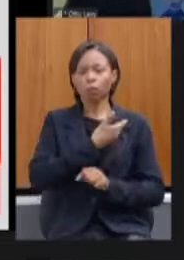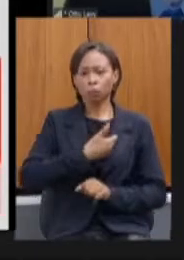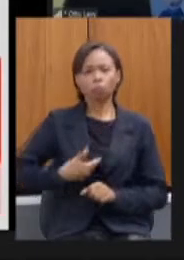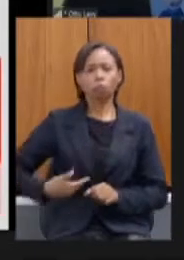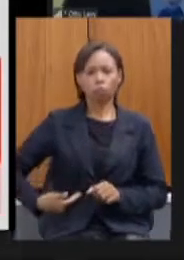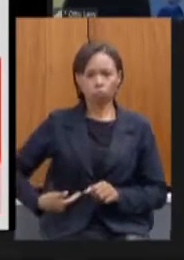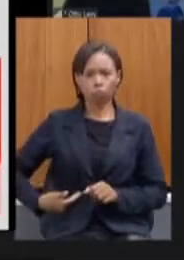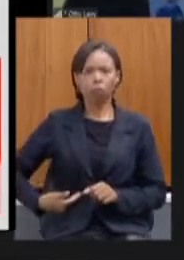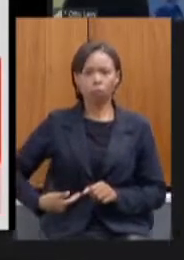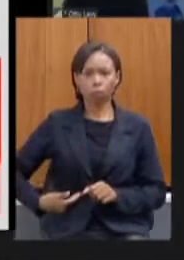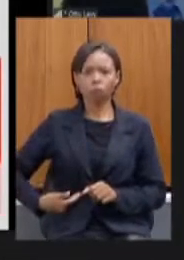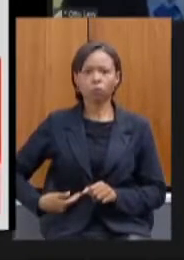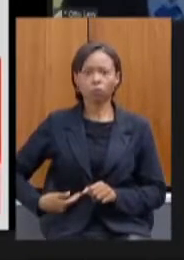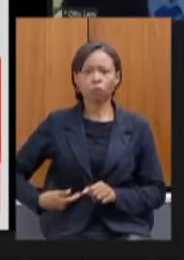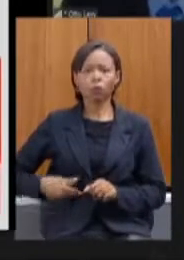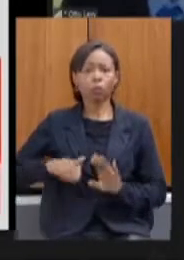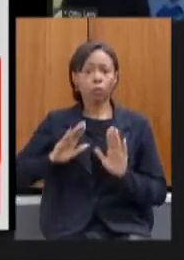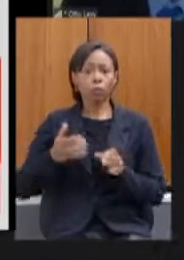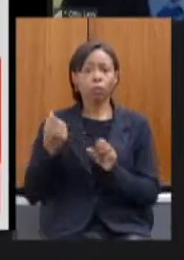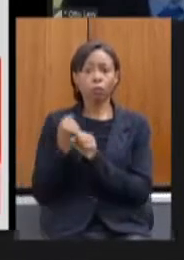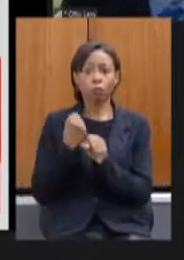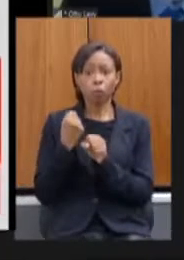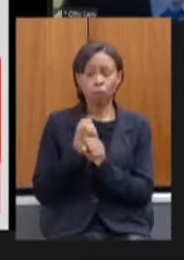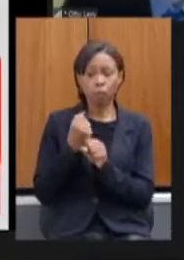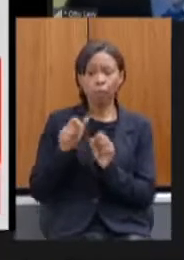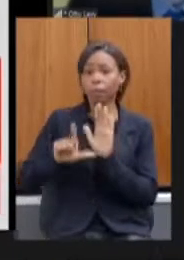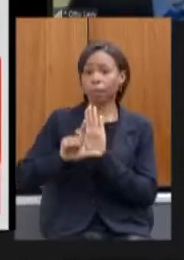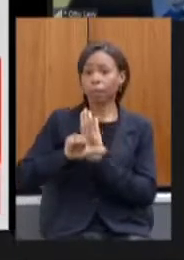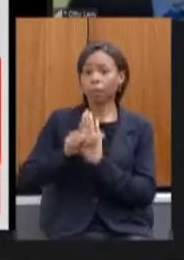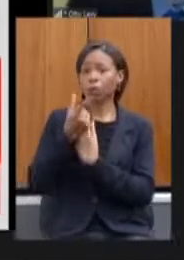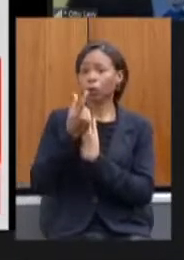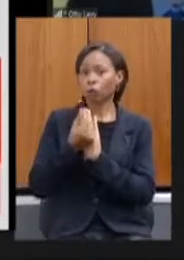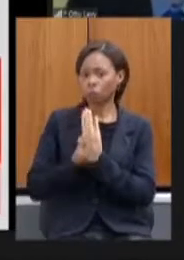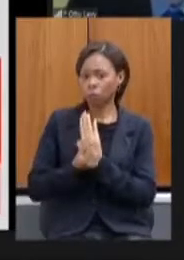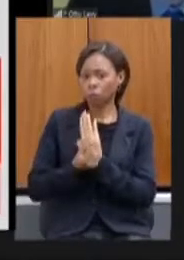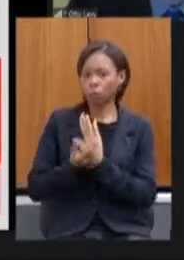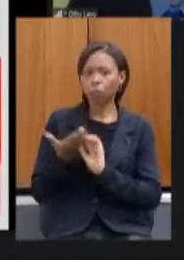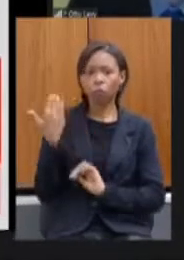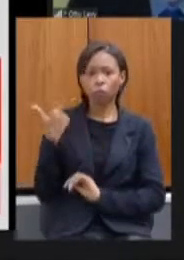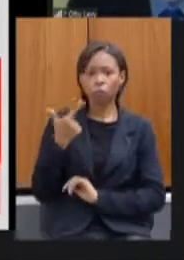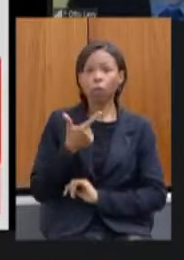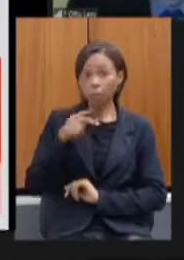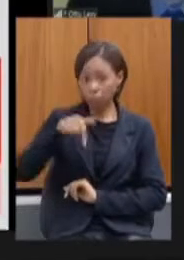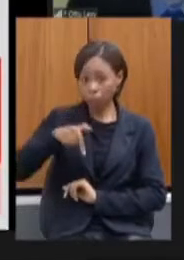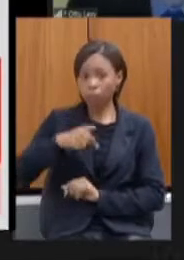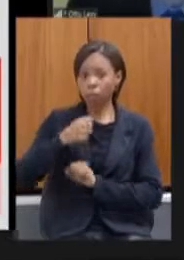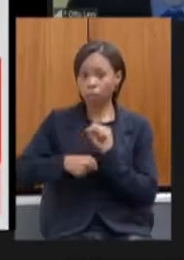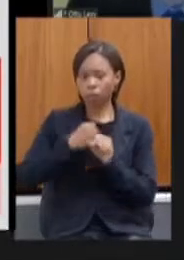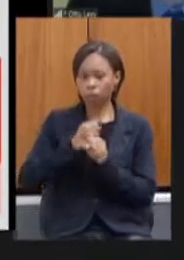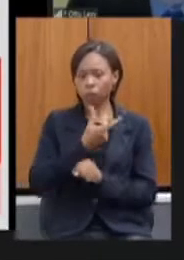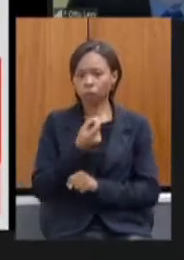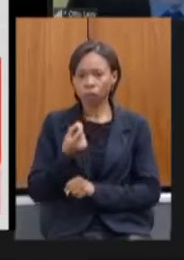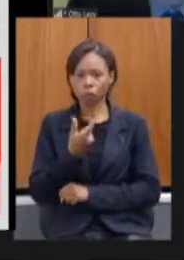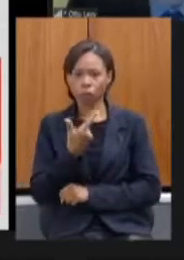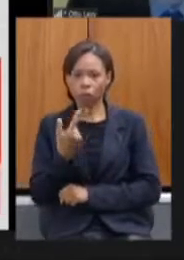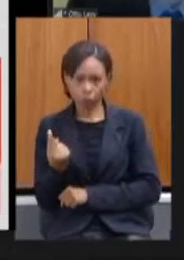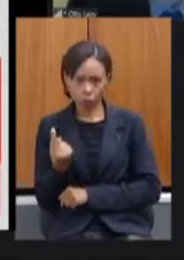da lei orçamentária de 2021 e estamos estruturando